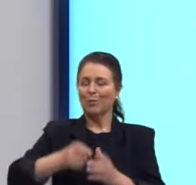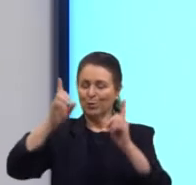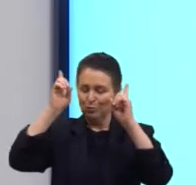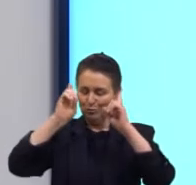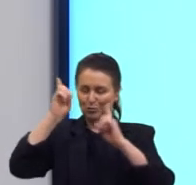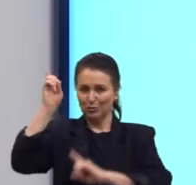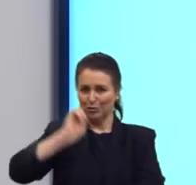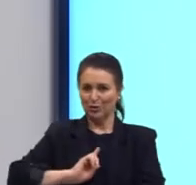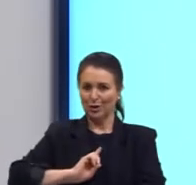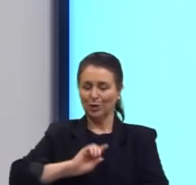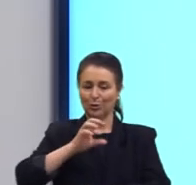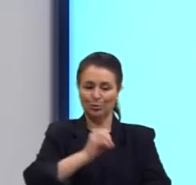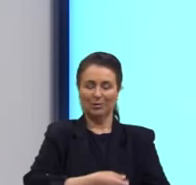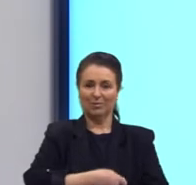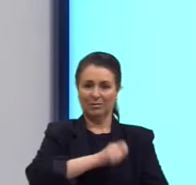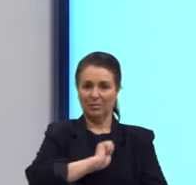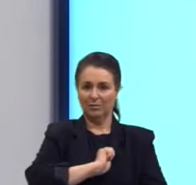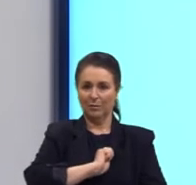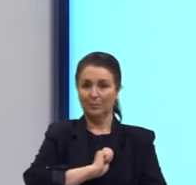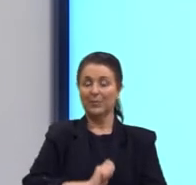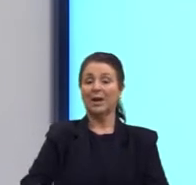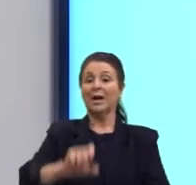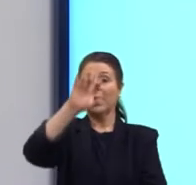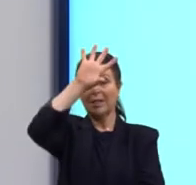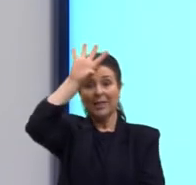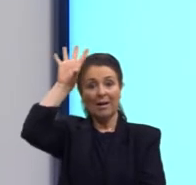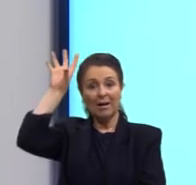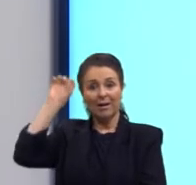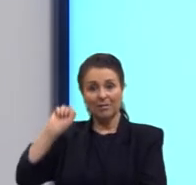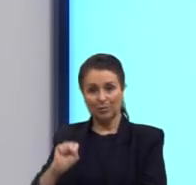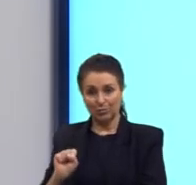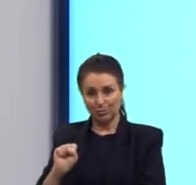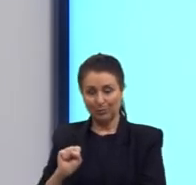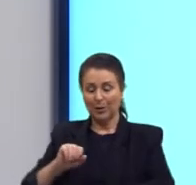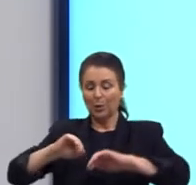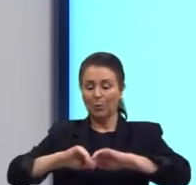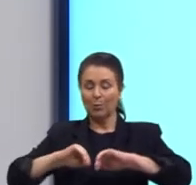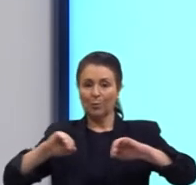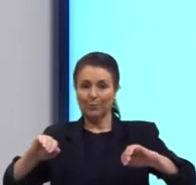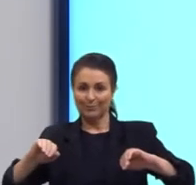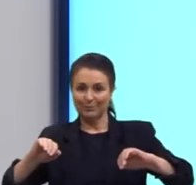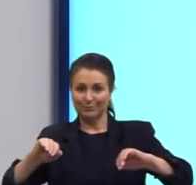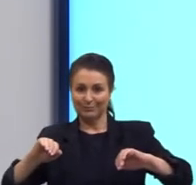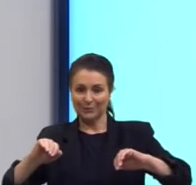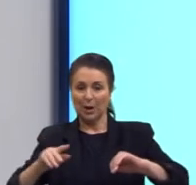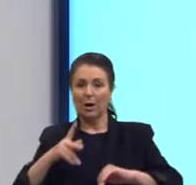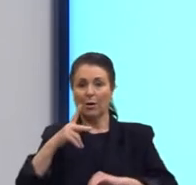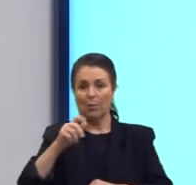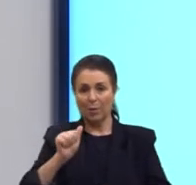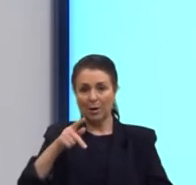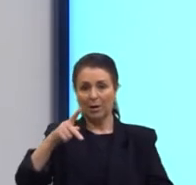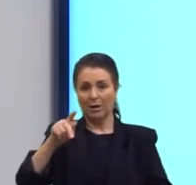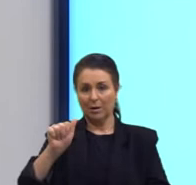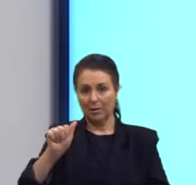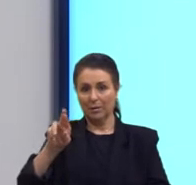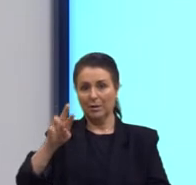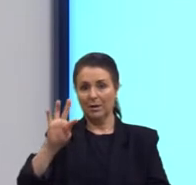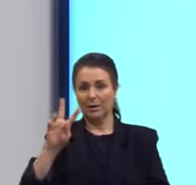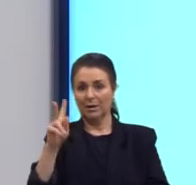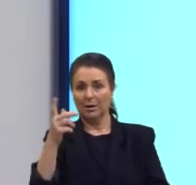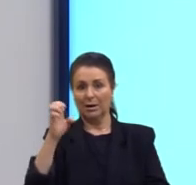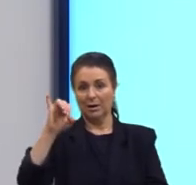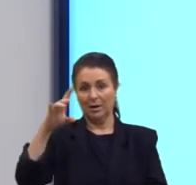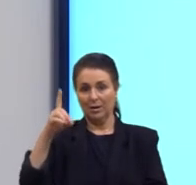falar um pouquinho da segregação racial na África do Sul, no regime do Apartheid. A África do Sul ela foi colonizada pela